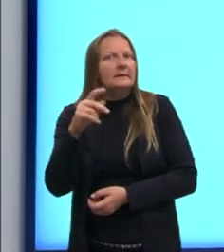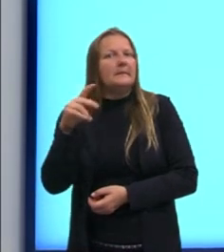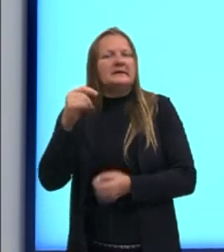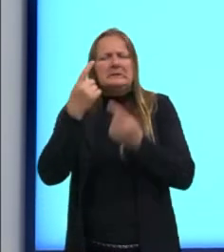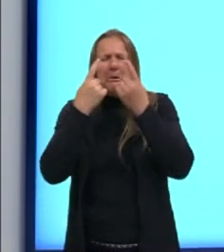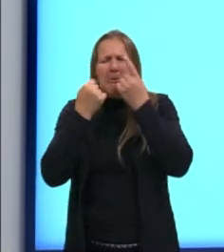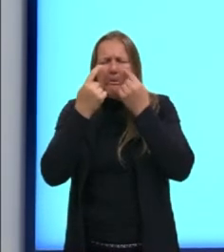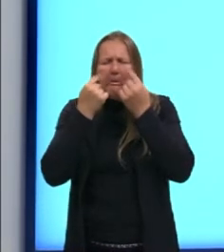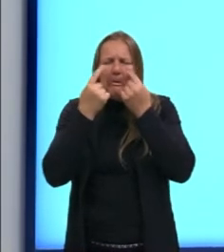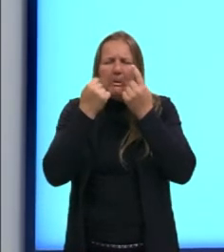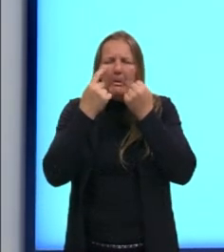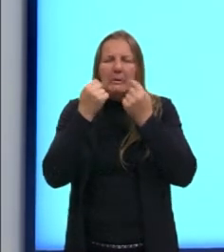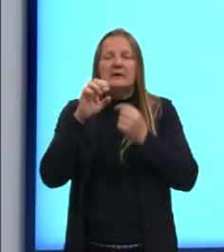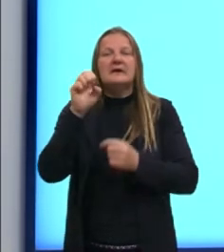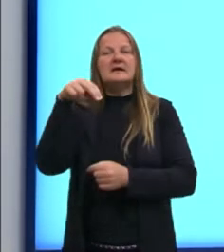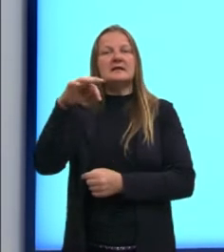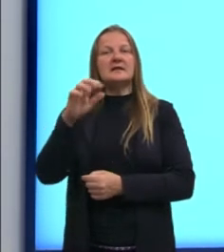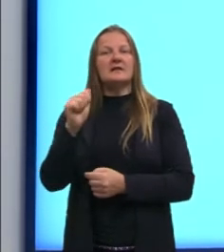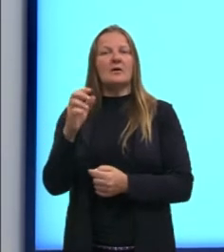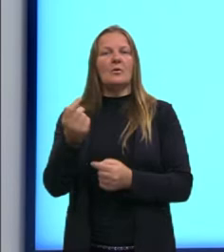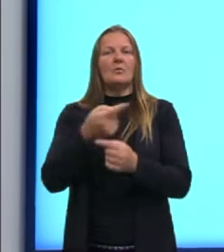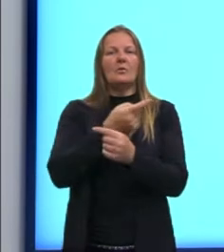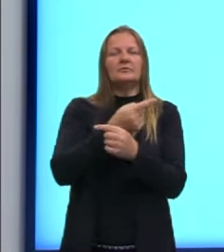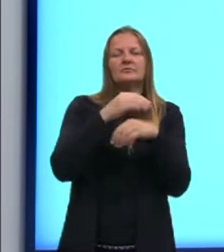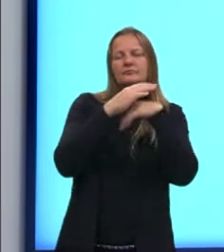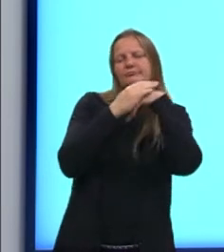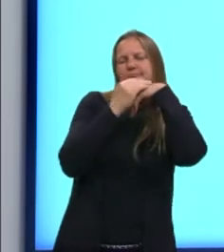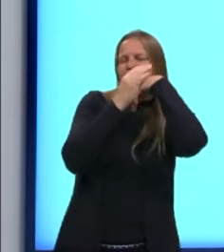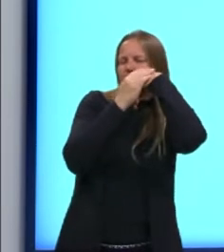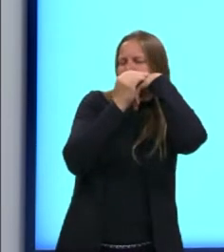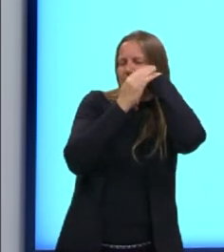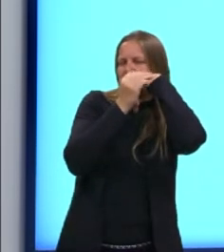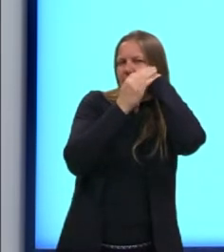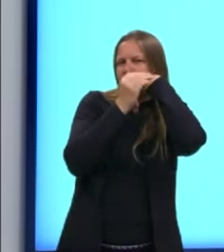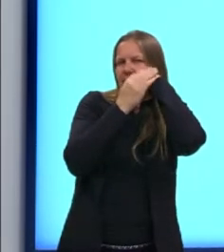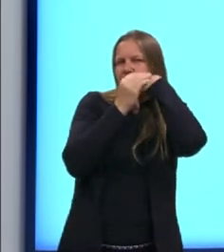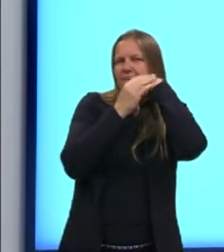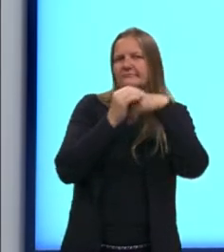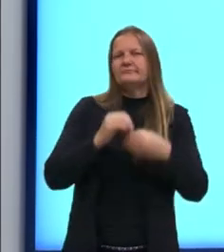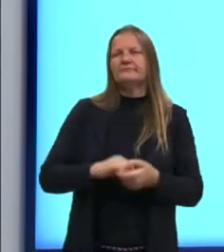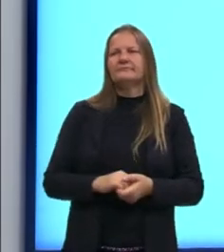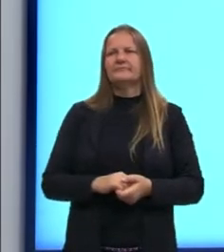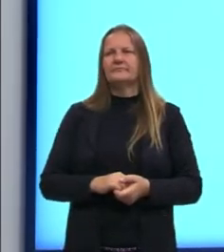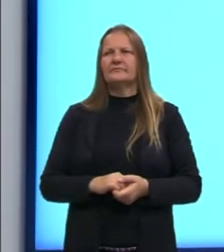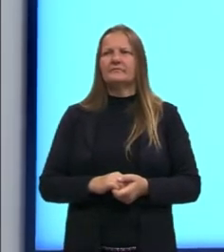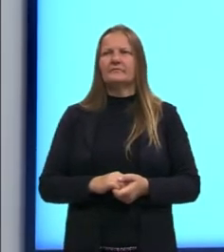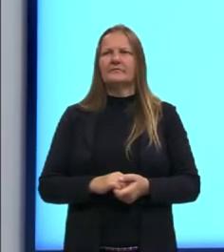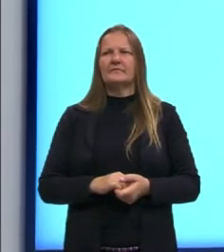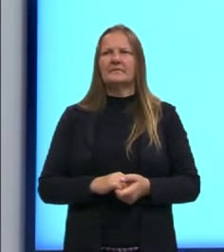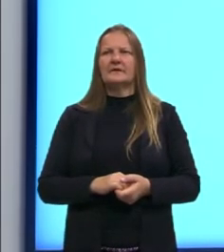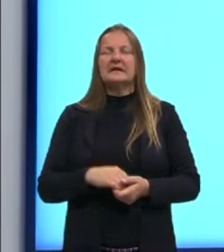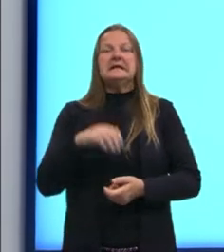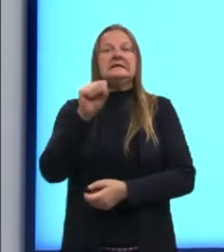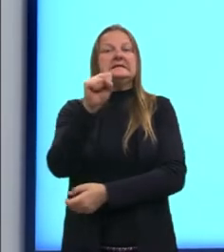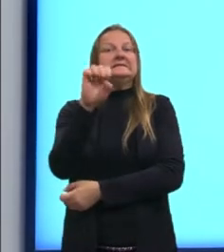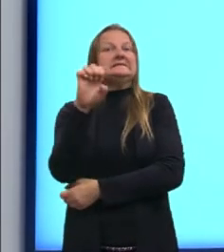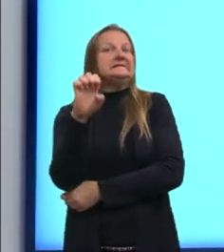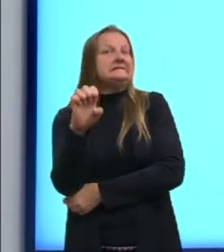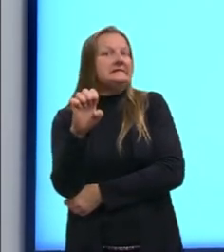chorona, então, Rivelino é carinhoso. Então, agora surgiu até um novo termo. Eu tenho se